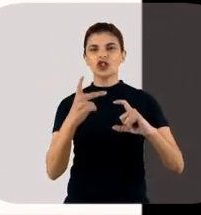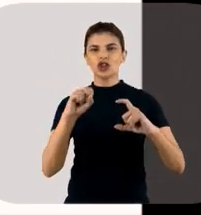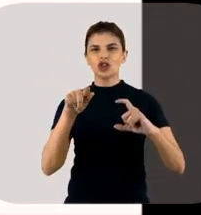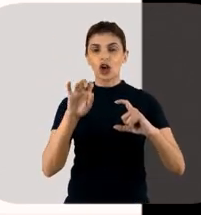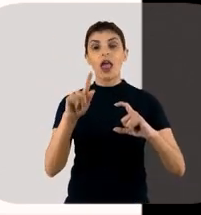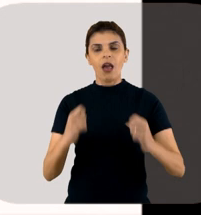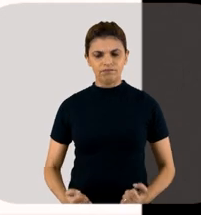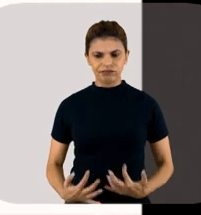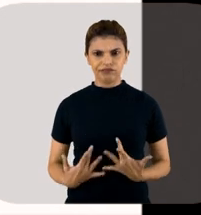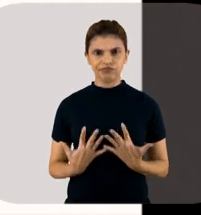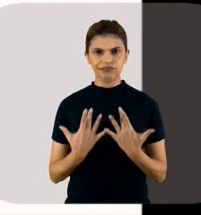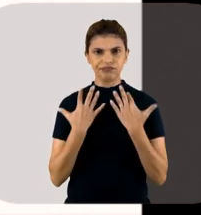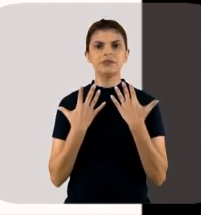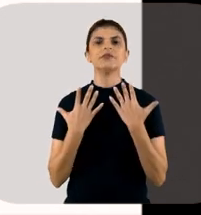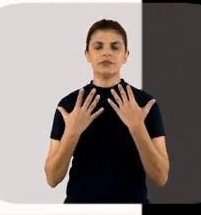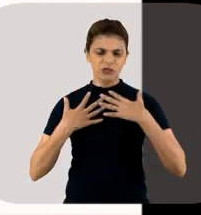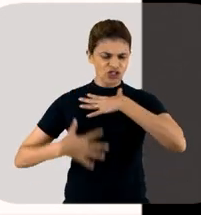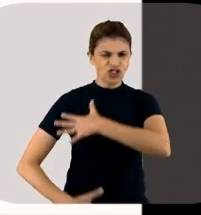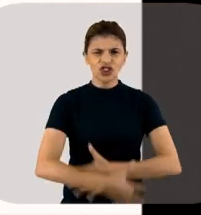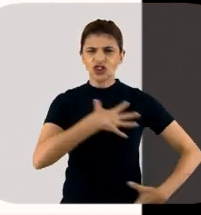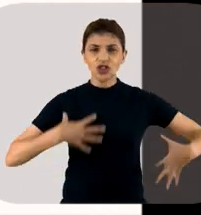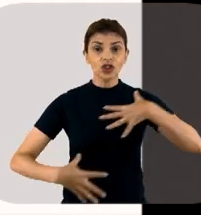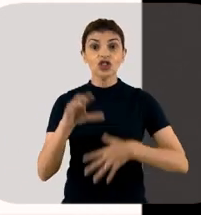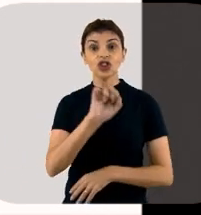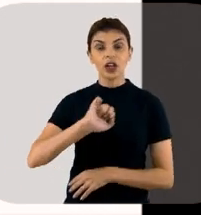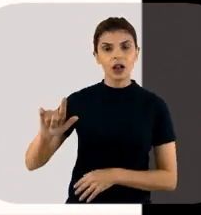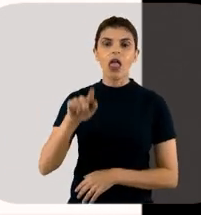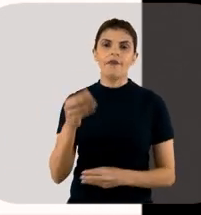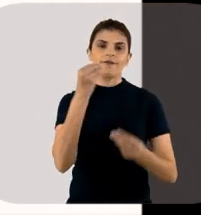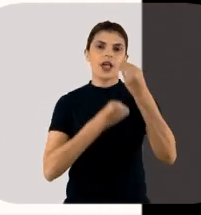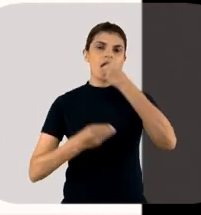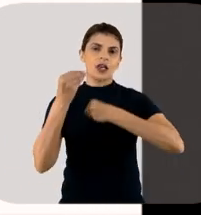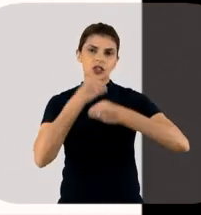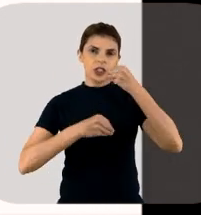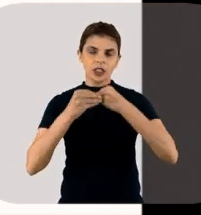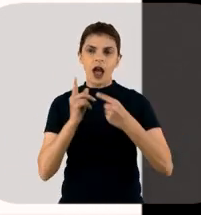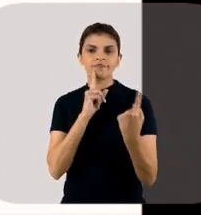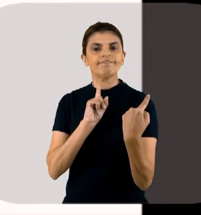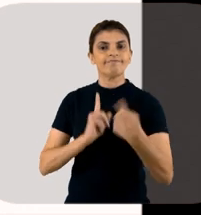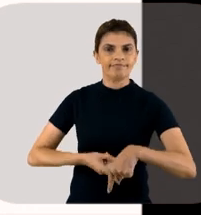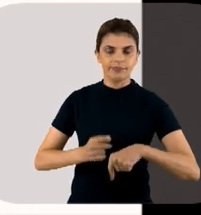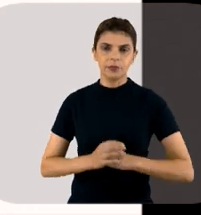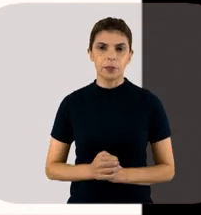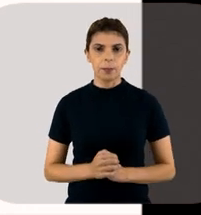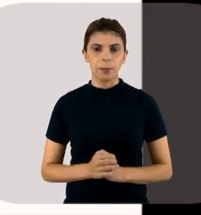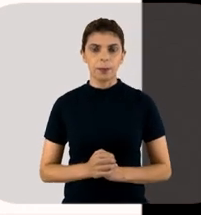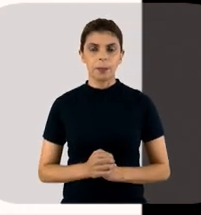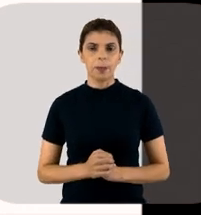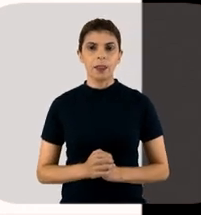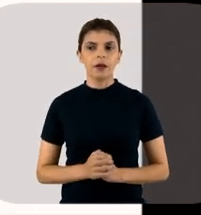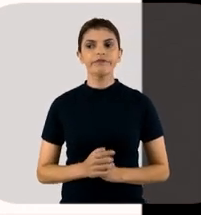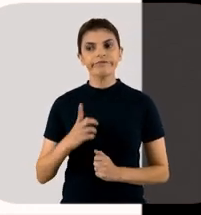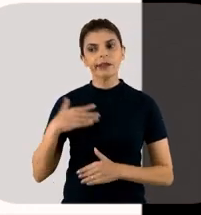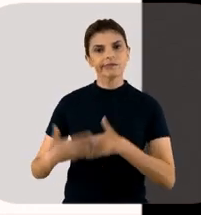de fragilidade que, hoje, a gente vem enfrentando. Quando a gente